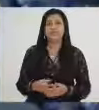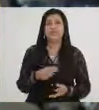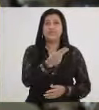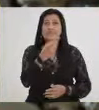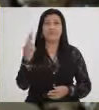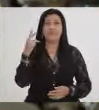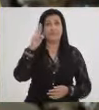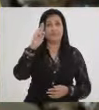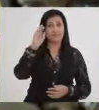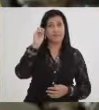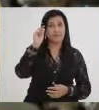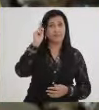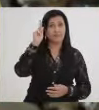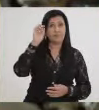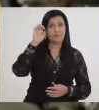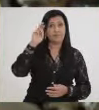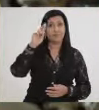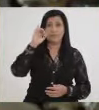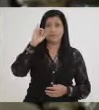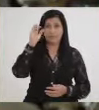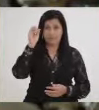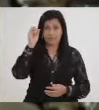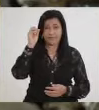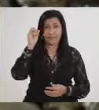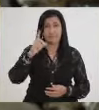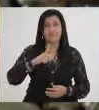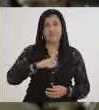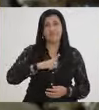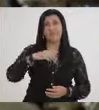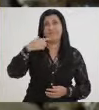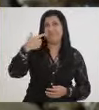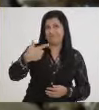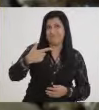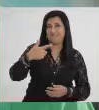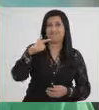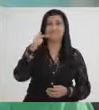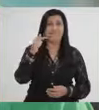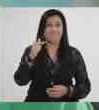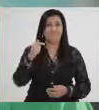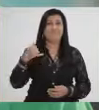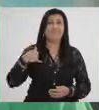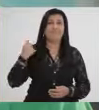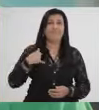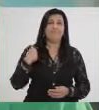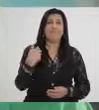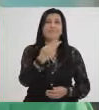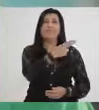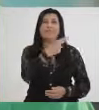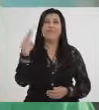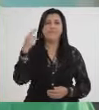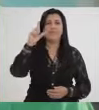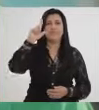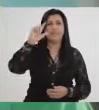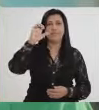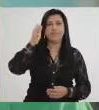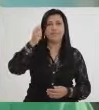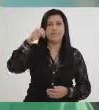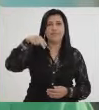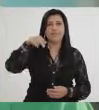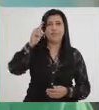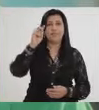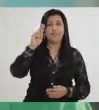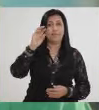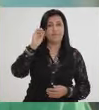Meu nome é Rogério. Tenho 27 anos. Meu nome é Leandro de Menino Machado.